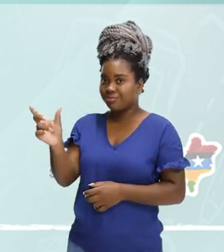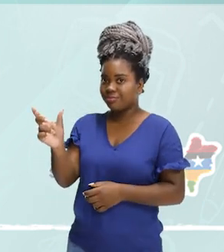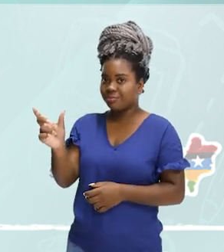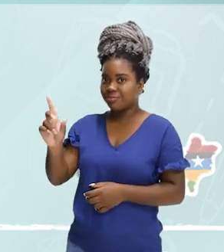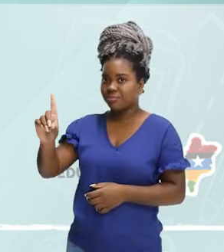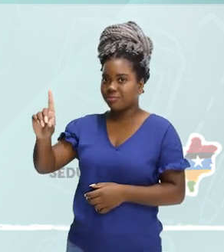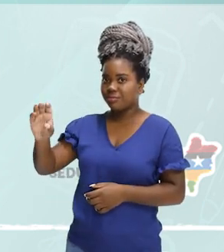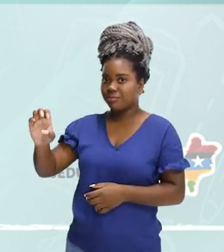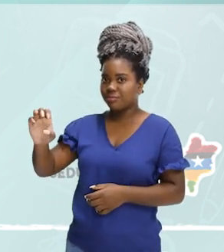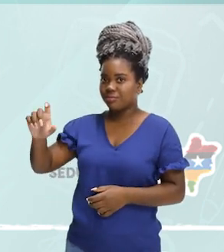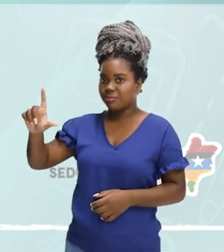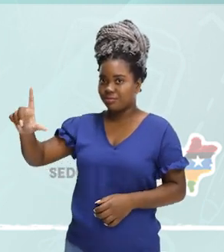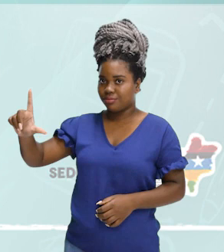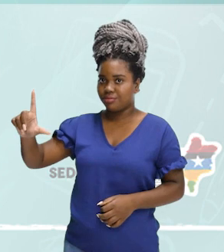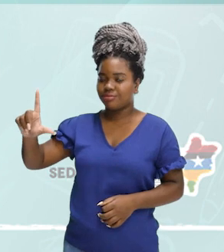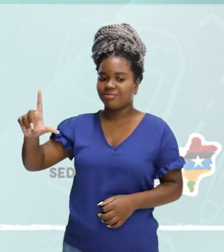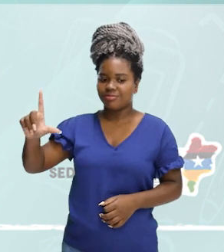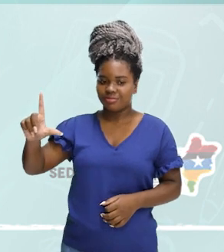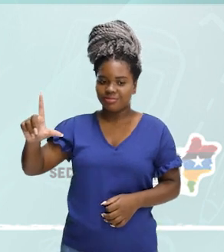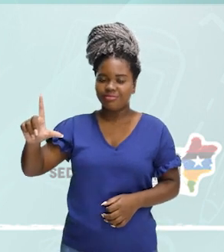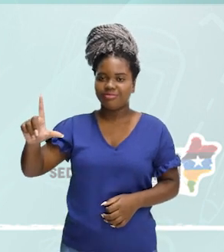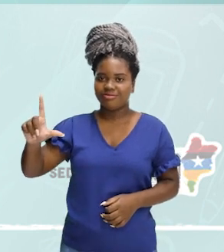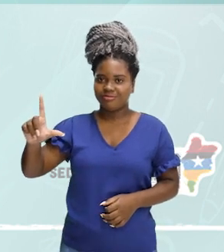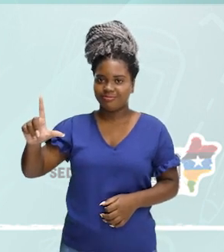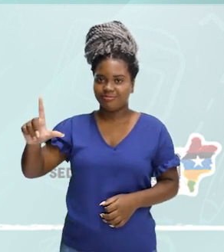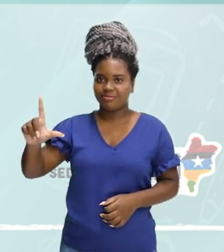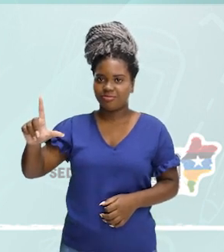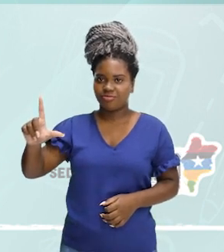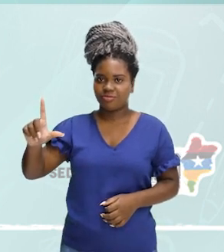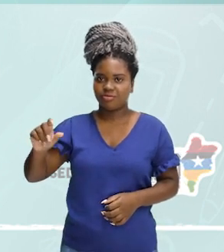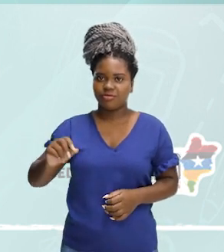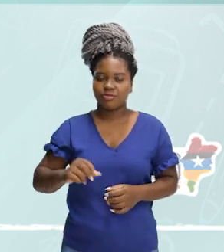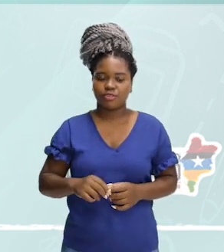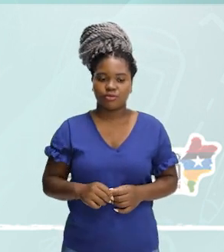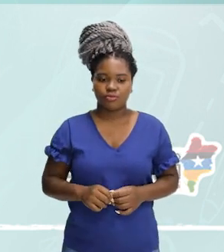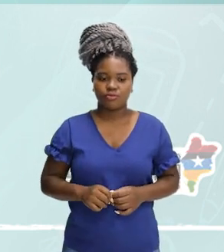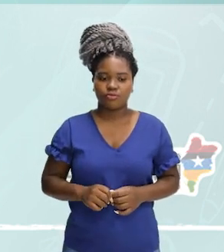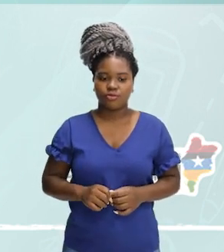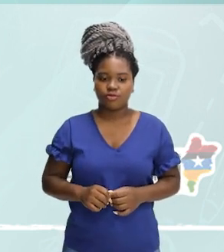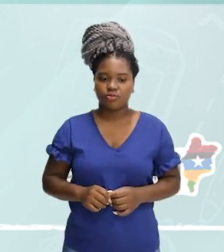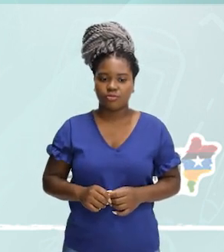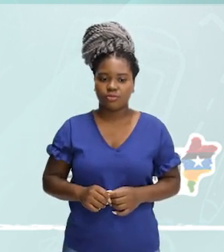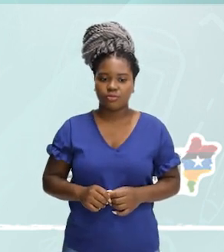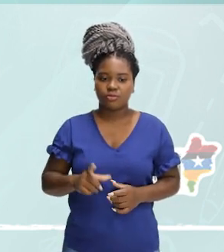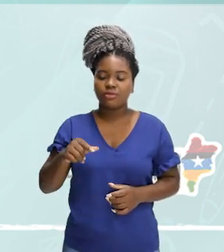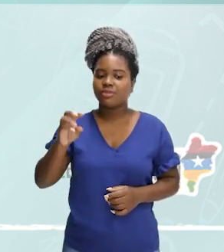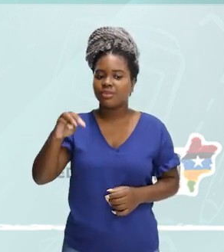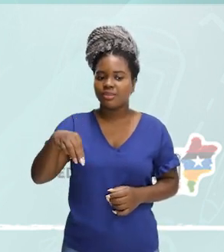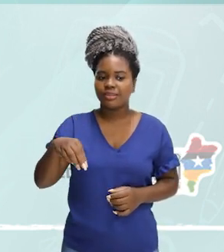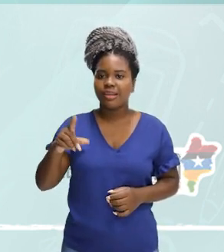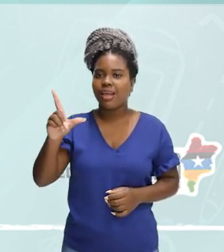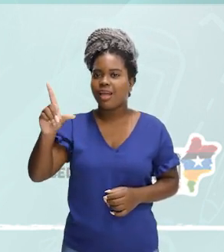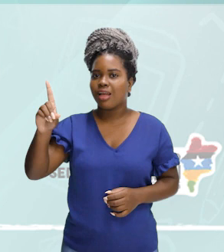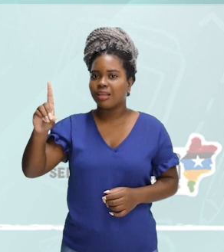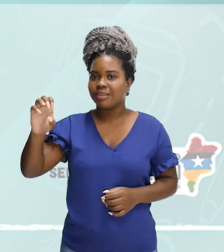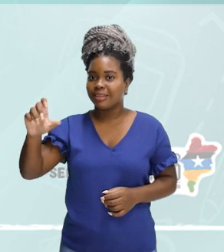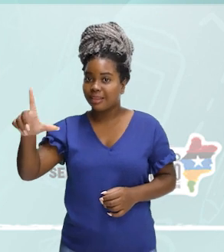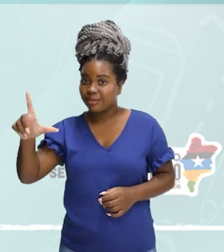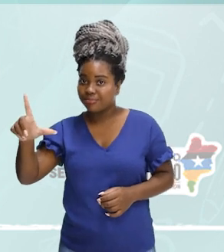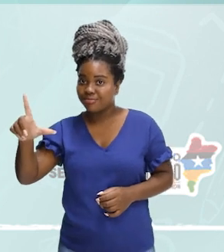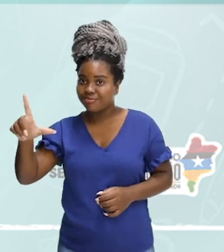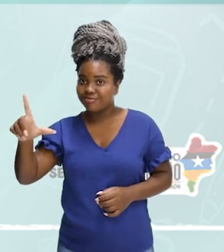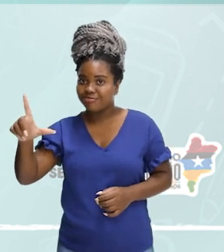nuevo director? Qual é o carro do nuevo director? Vamos descobrir quem é essa bem daqui. ou aqui,